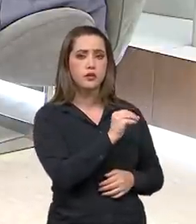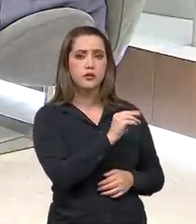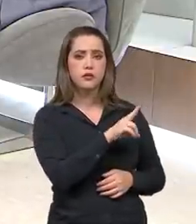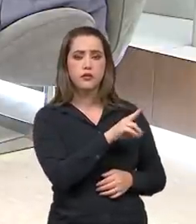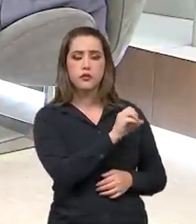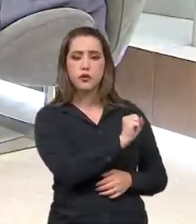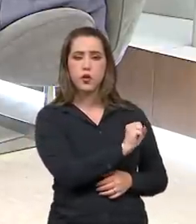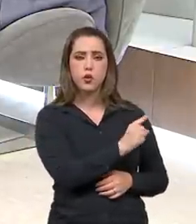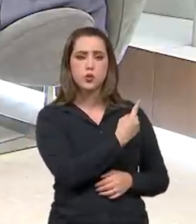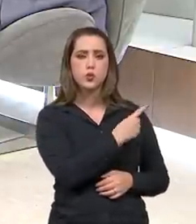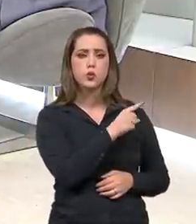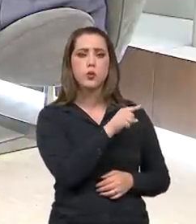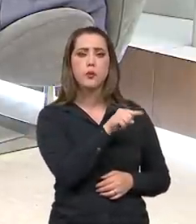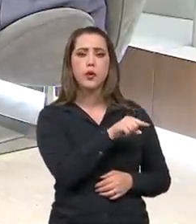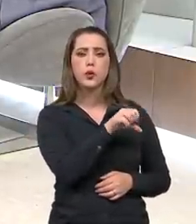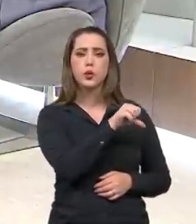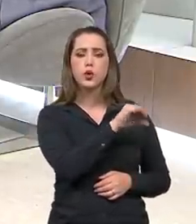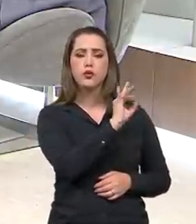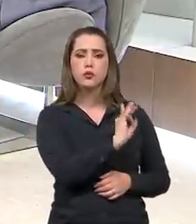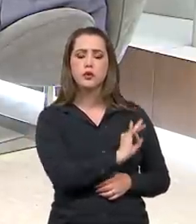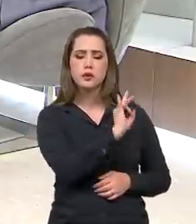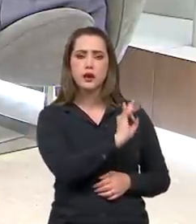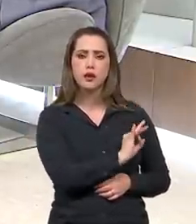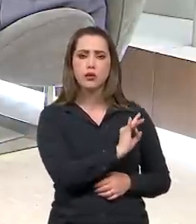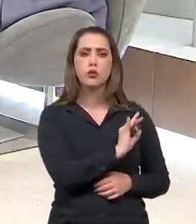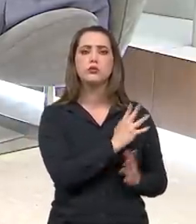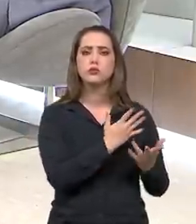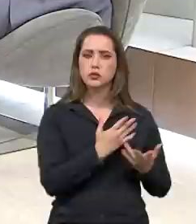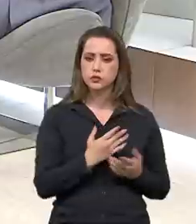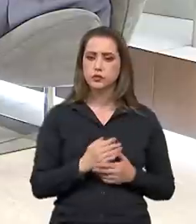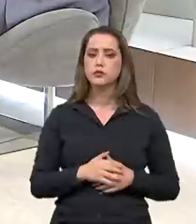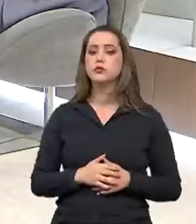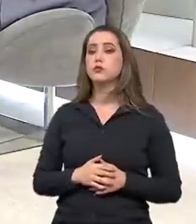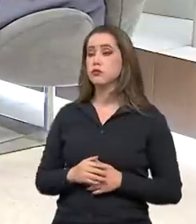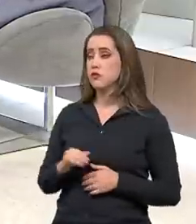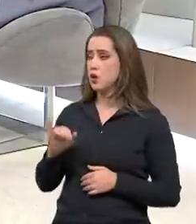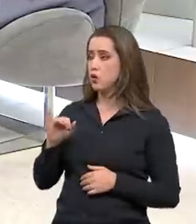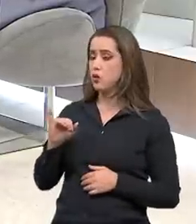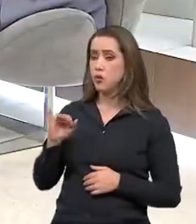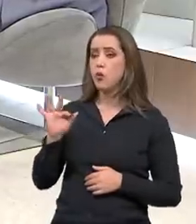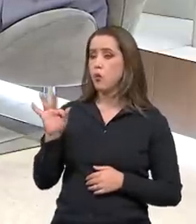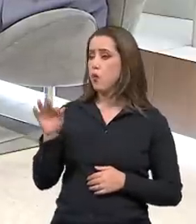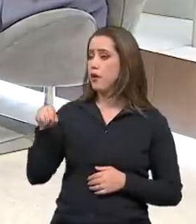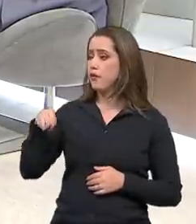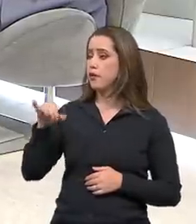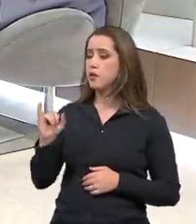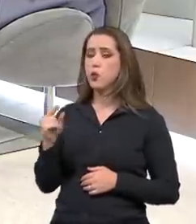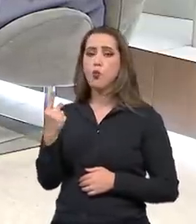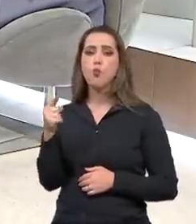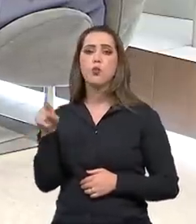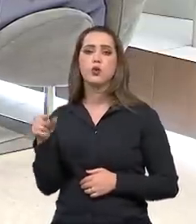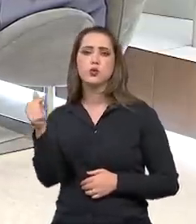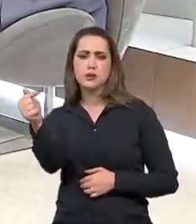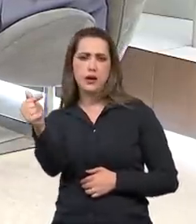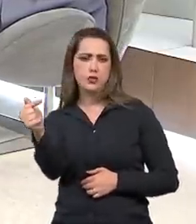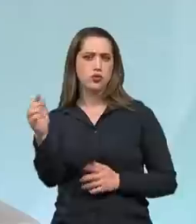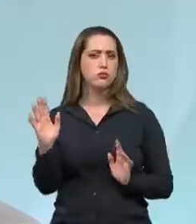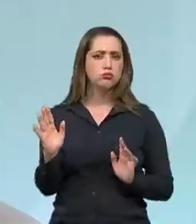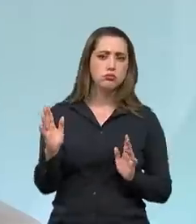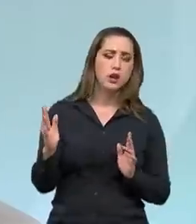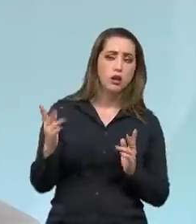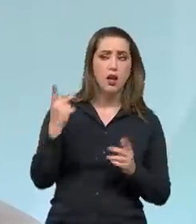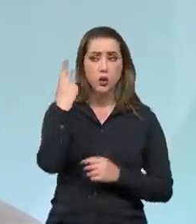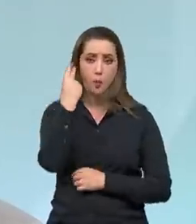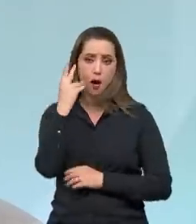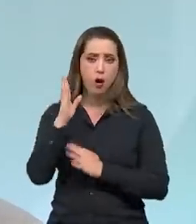1,9% e até internacionalmente. que FMI, então 1,7. Então, é um processo natural. O que não